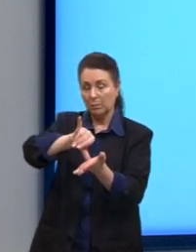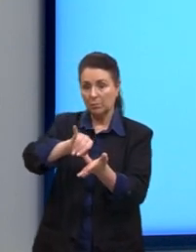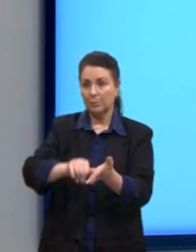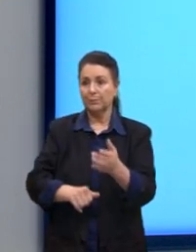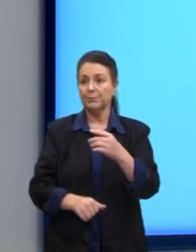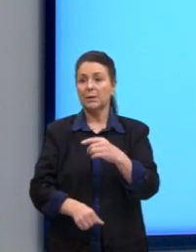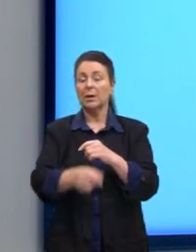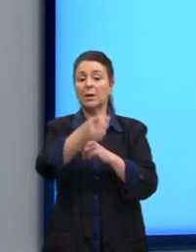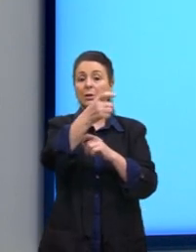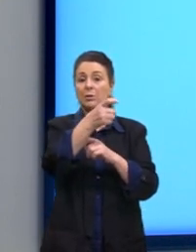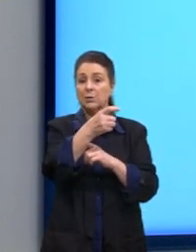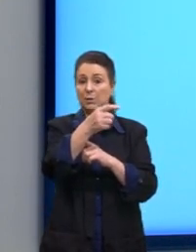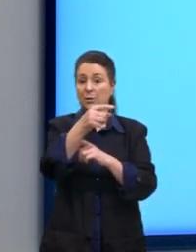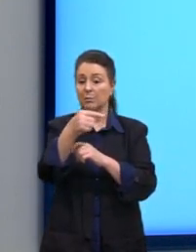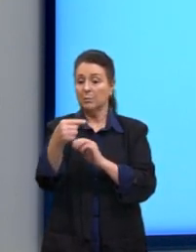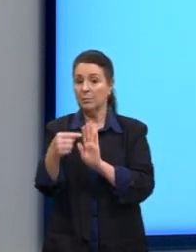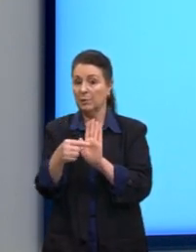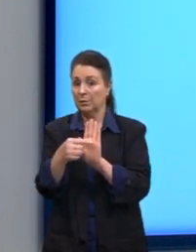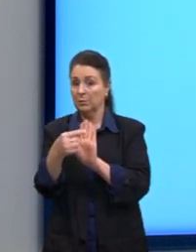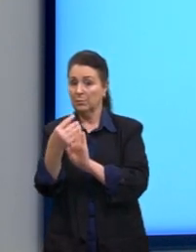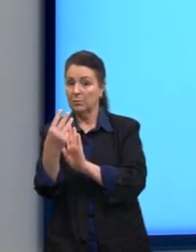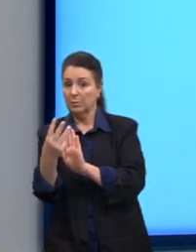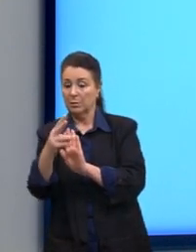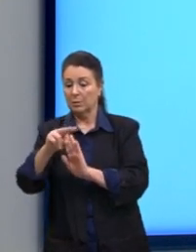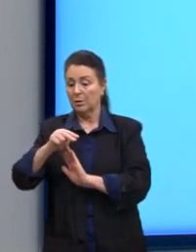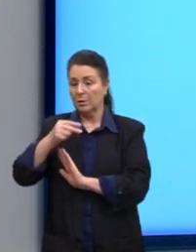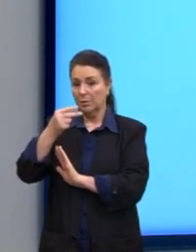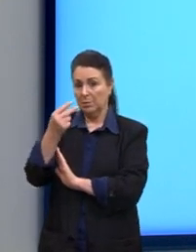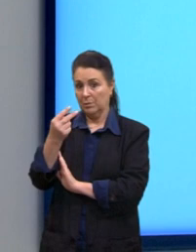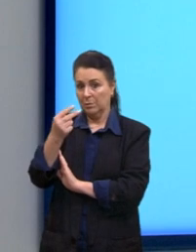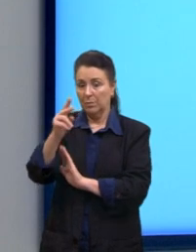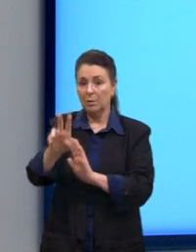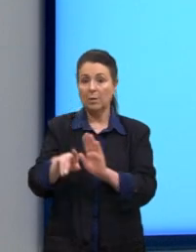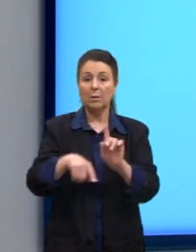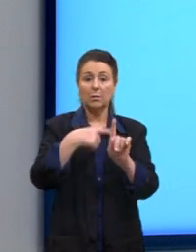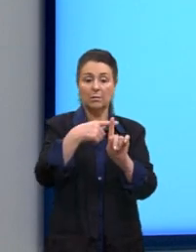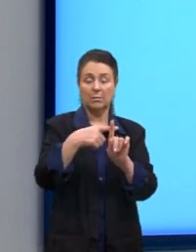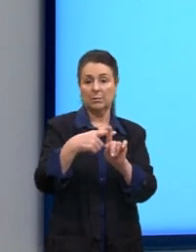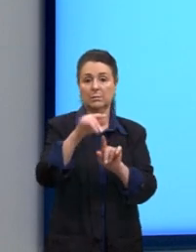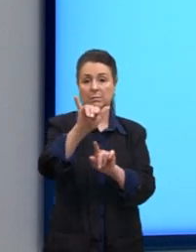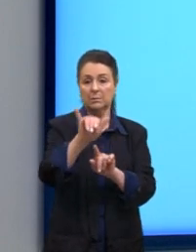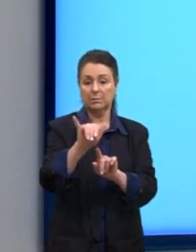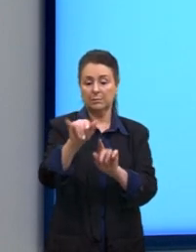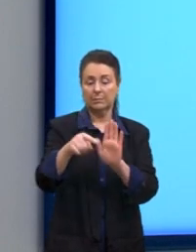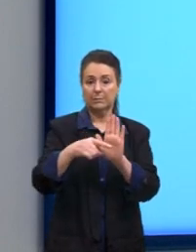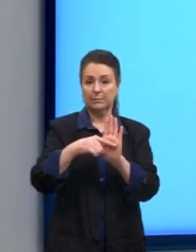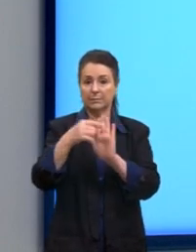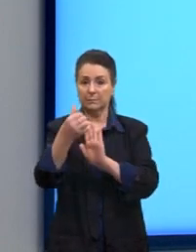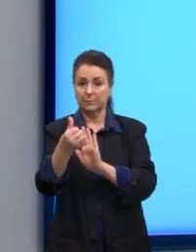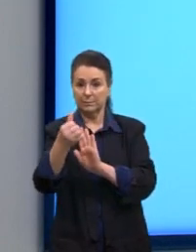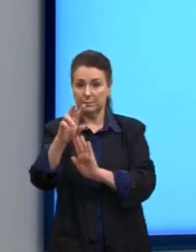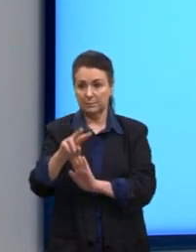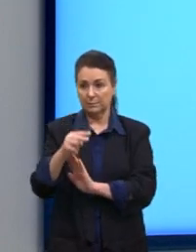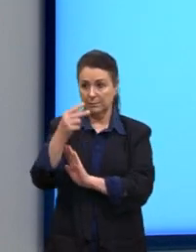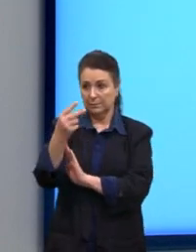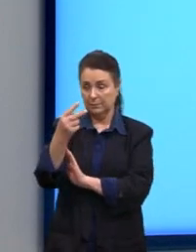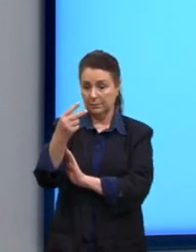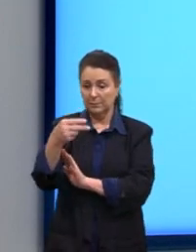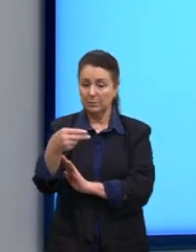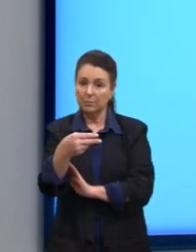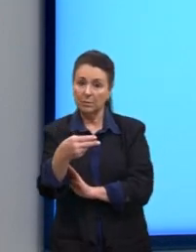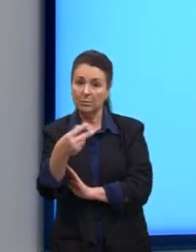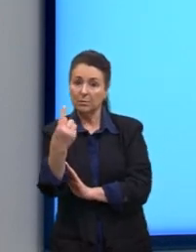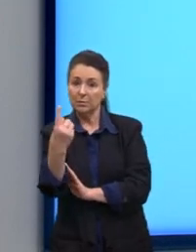menos 3 ao quadrado, mais Y menos 6 ao quadrado, igual a